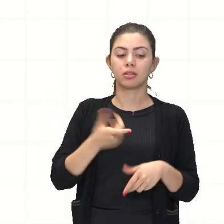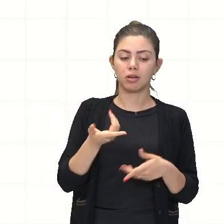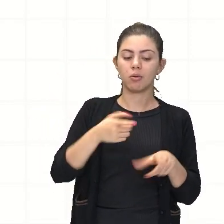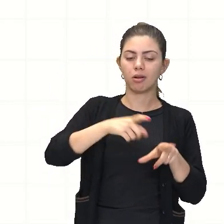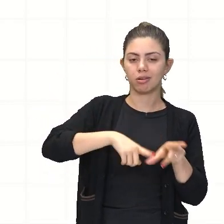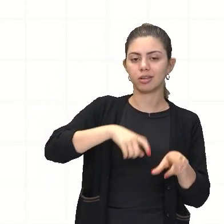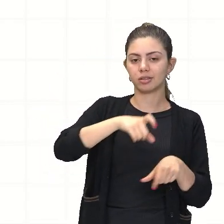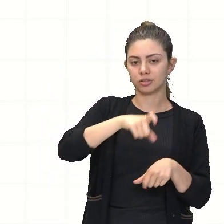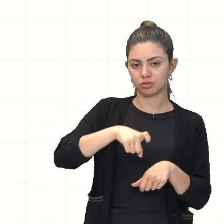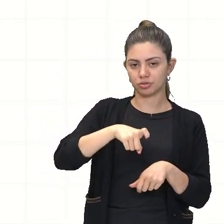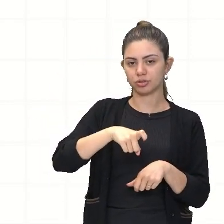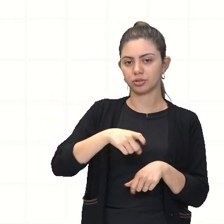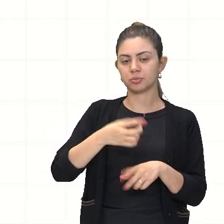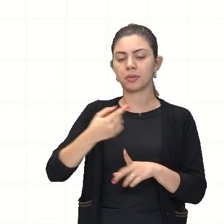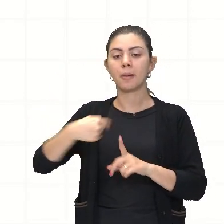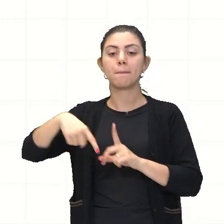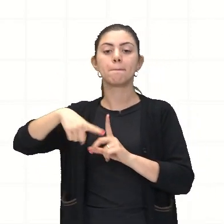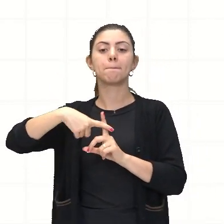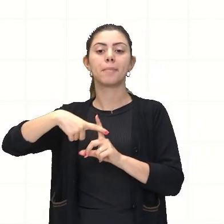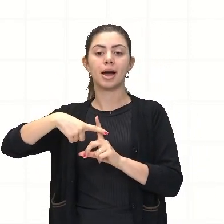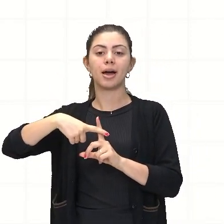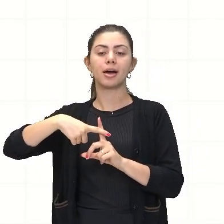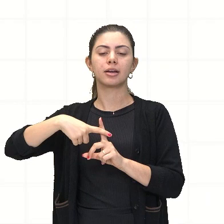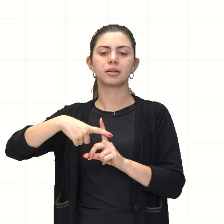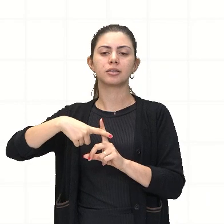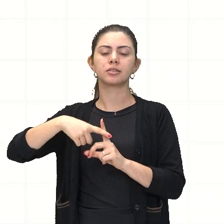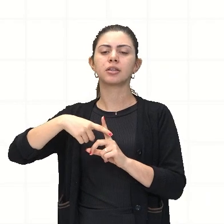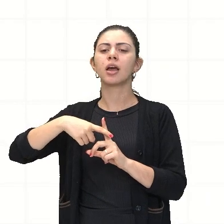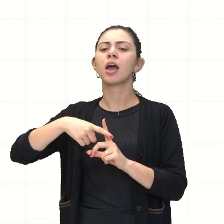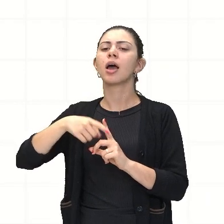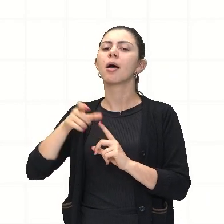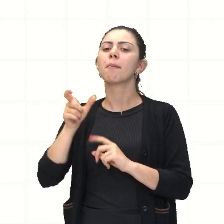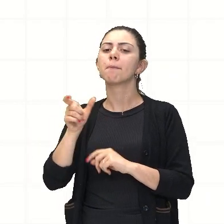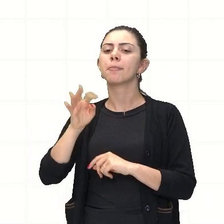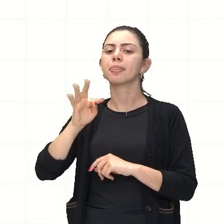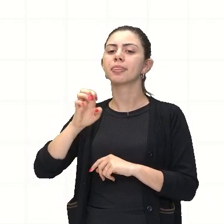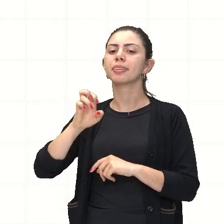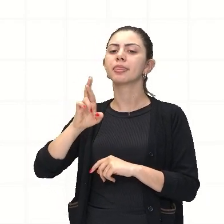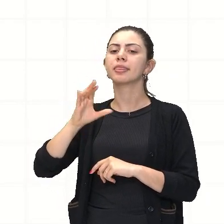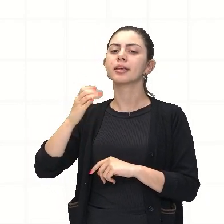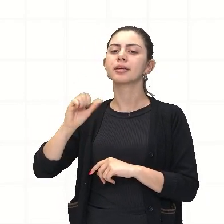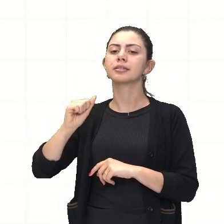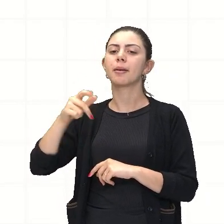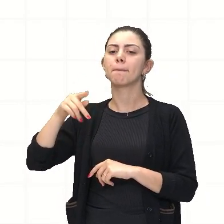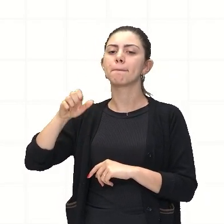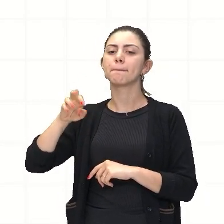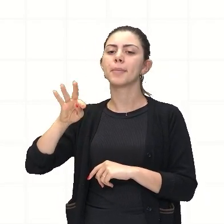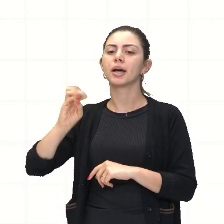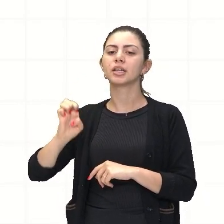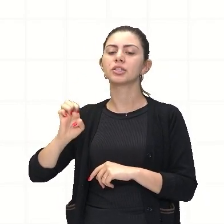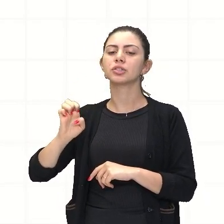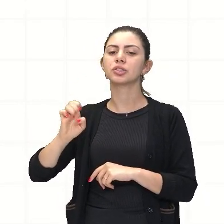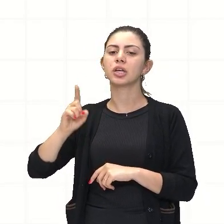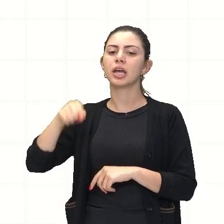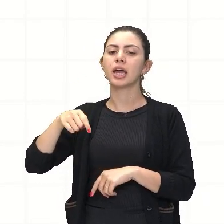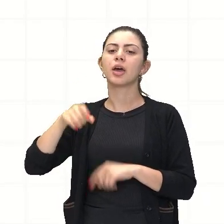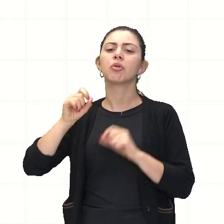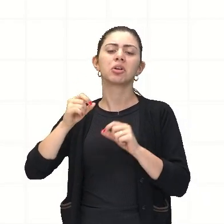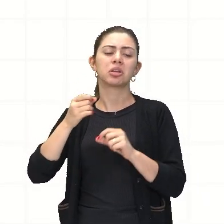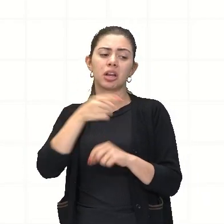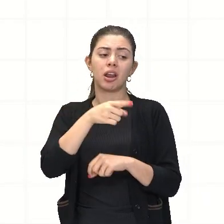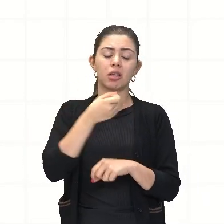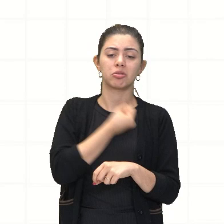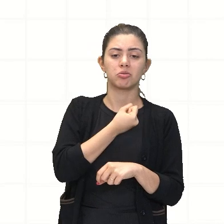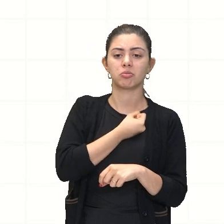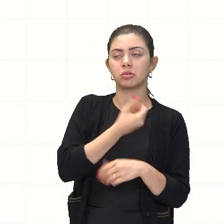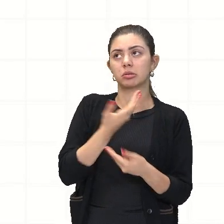sua terça parte. Terça parte de quem? Desse número, da coisa que eu desconheço. Então, portanto, x sobre